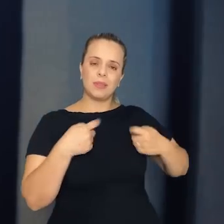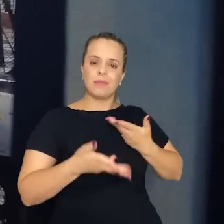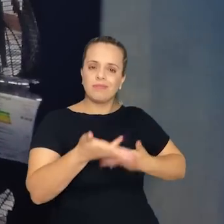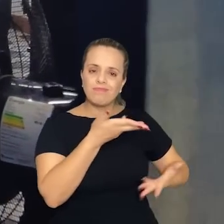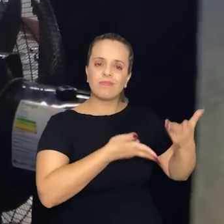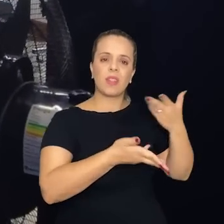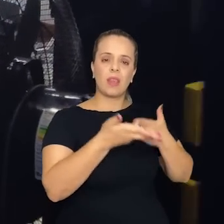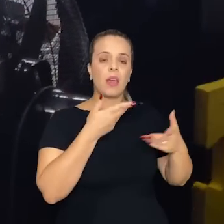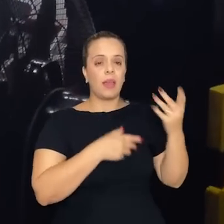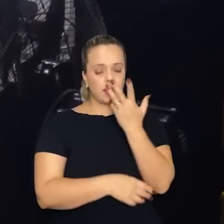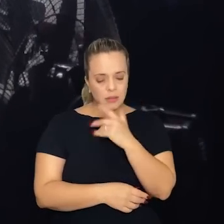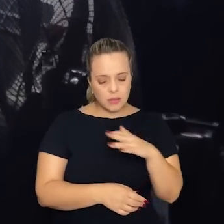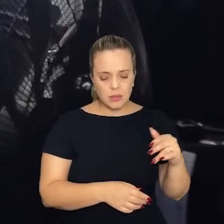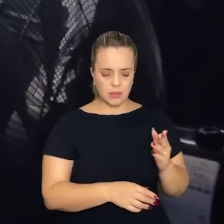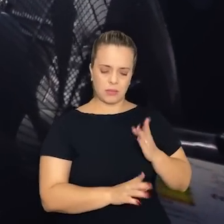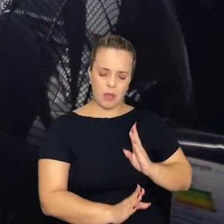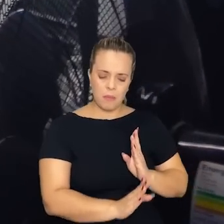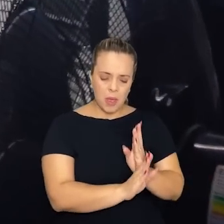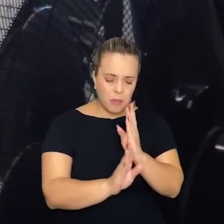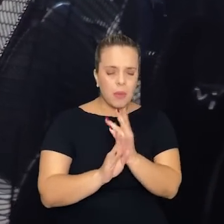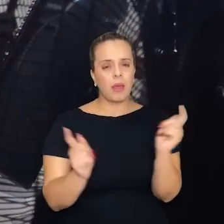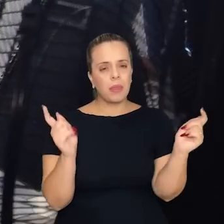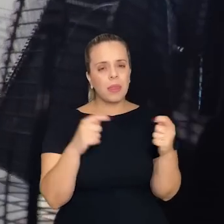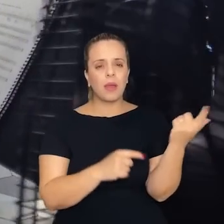encontro, elas vão construindo o jeito delas de estar no mundo.